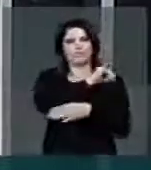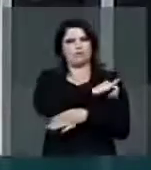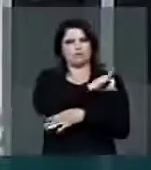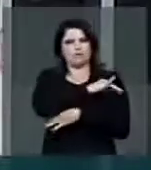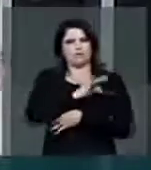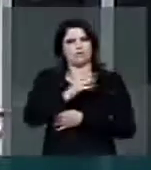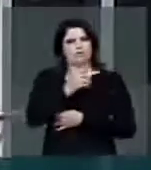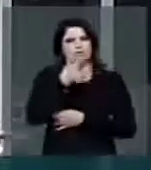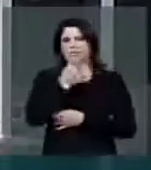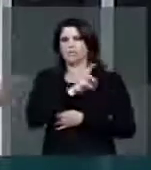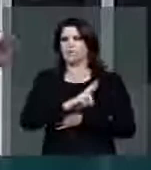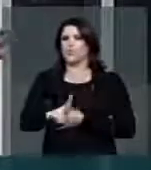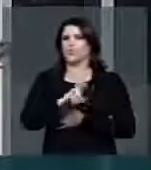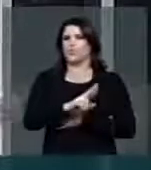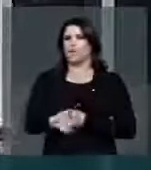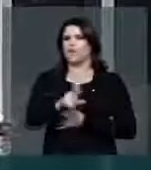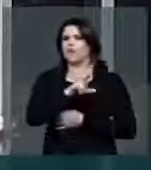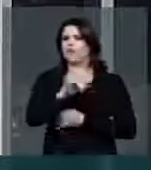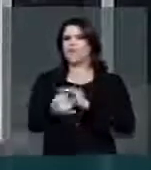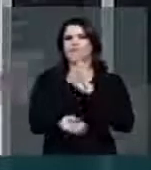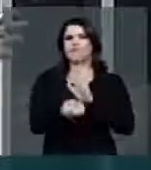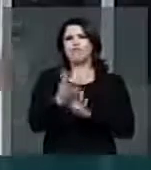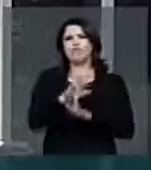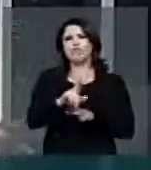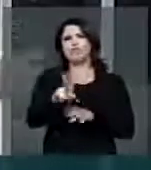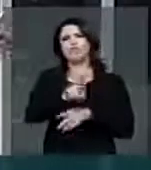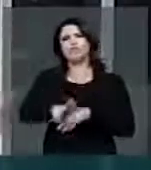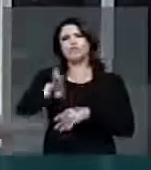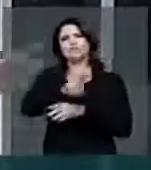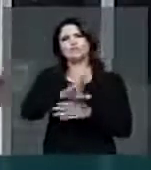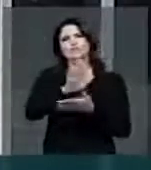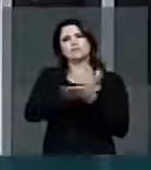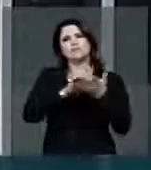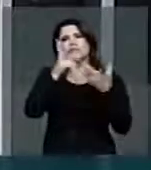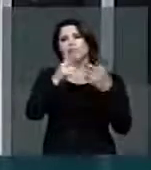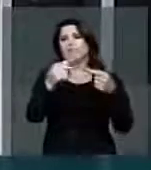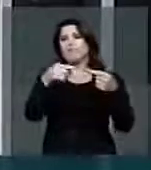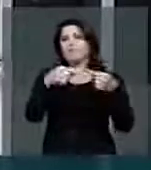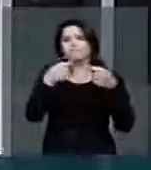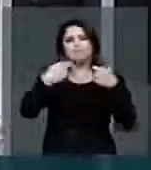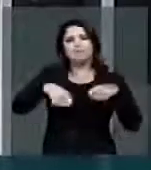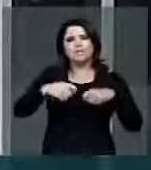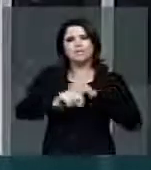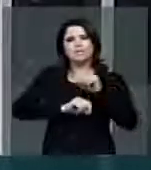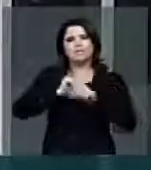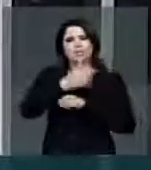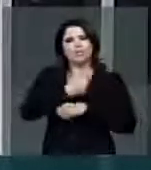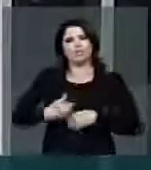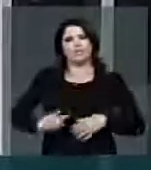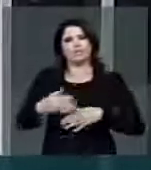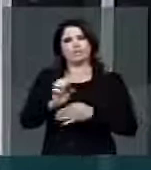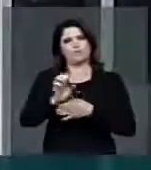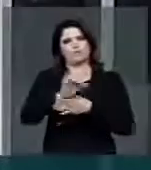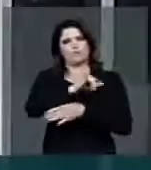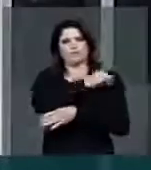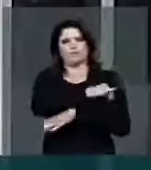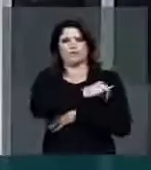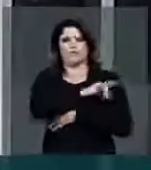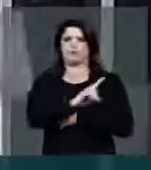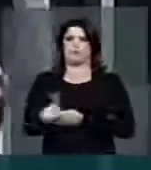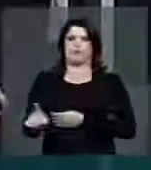não foram e não estão sendo utilizados como deveriam pelo governo do estado do Rio.